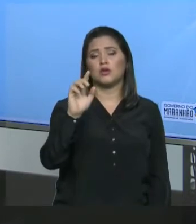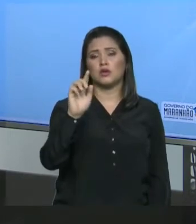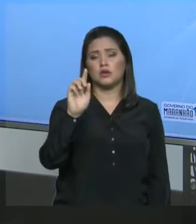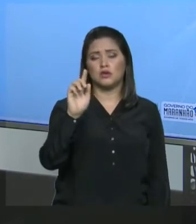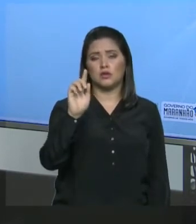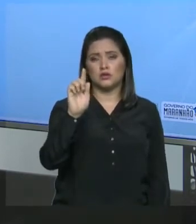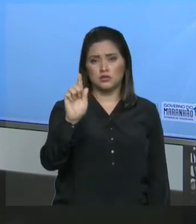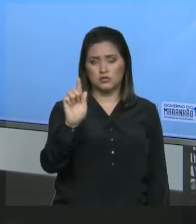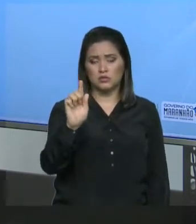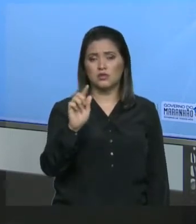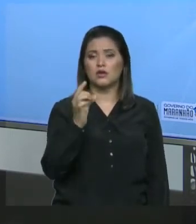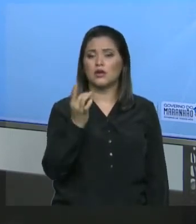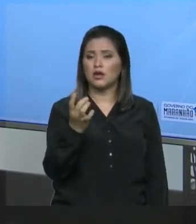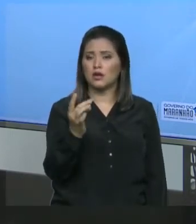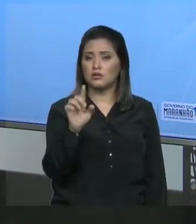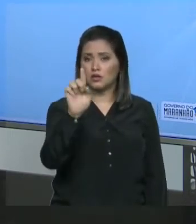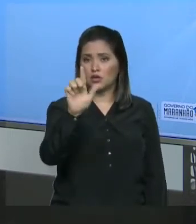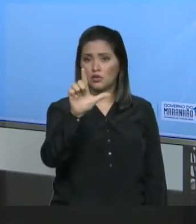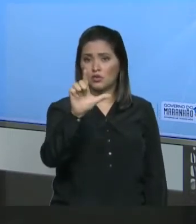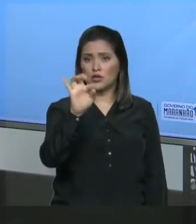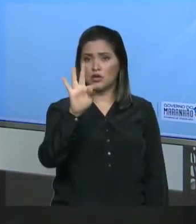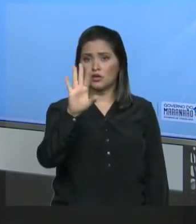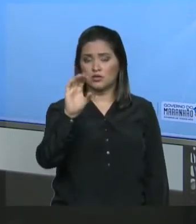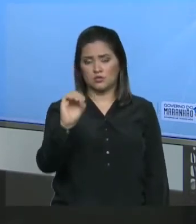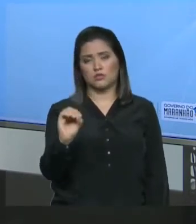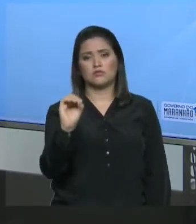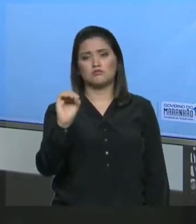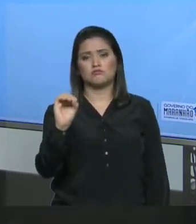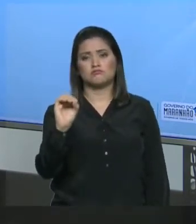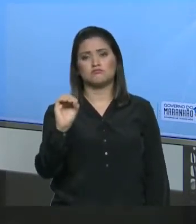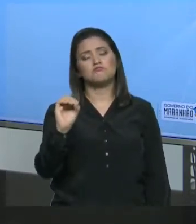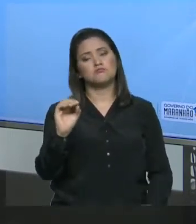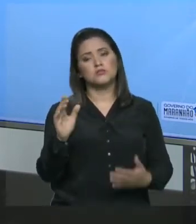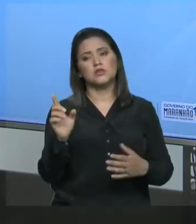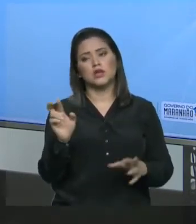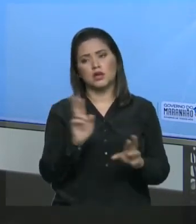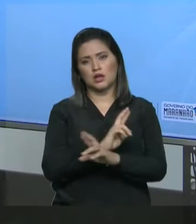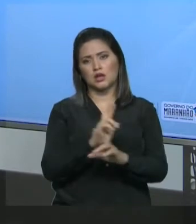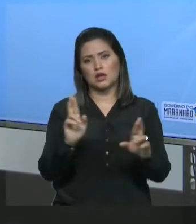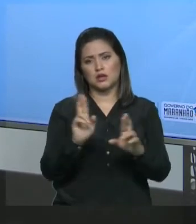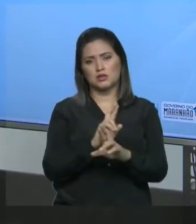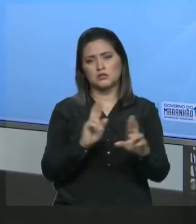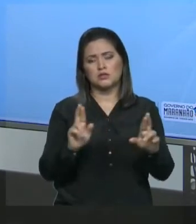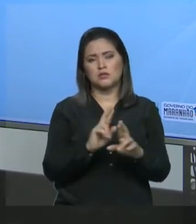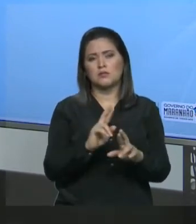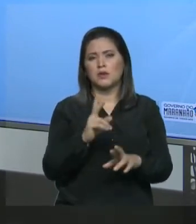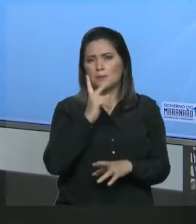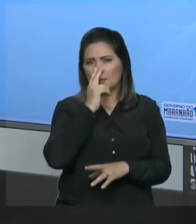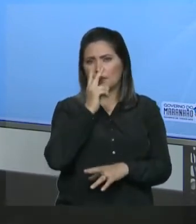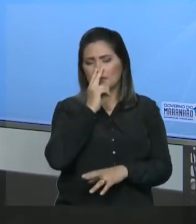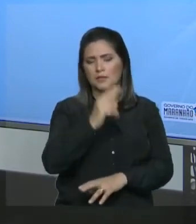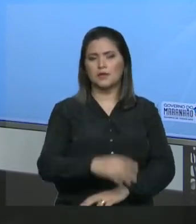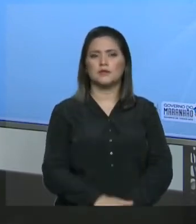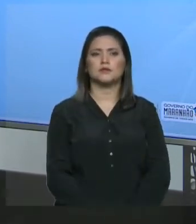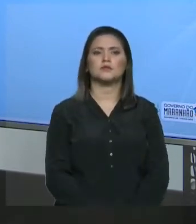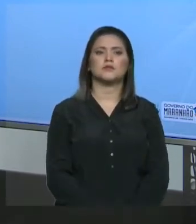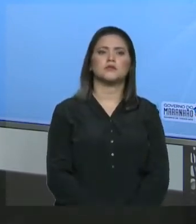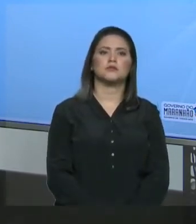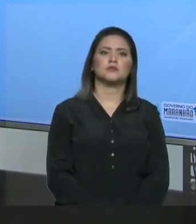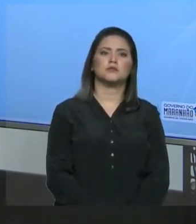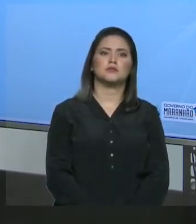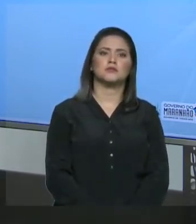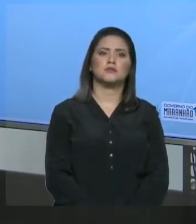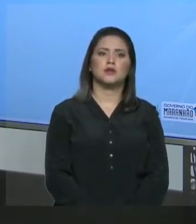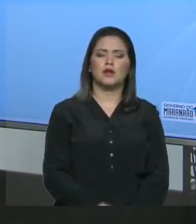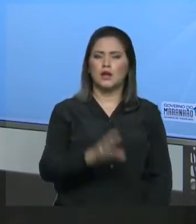medir a massa, vai dar uma massa de 1 quilo. Ok? Então, essa informação é importante, tá pessoal? É saber da densidade da água.